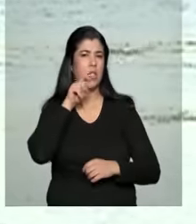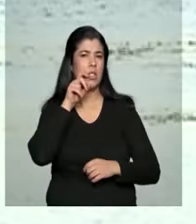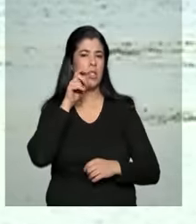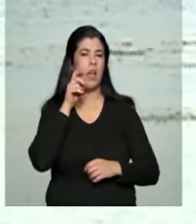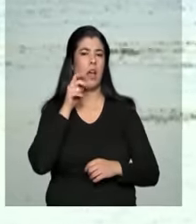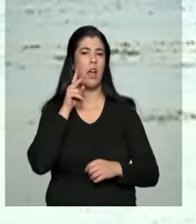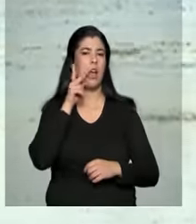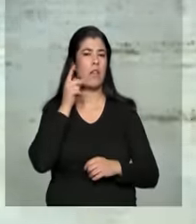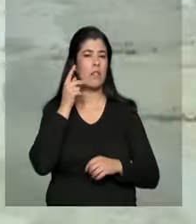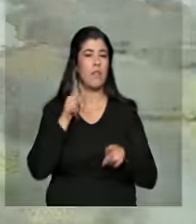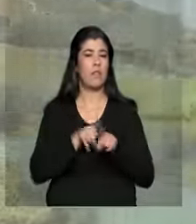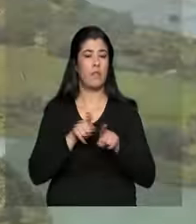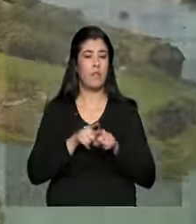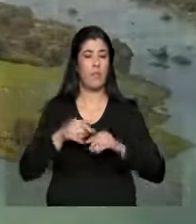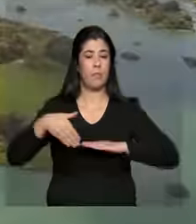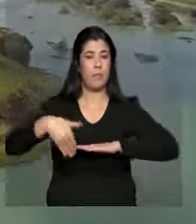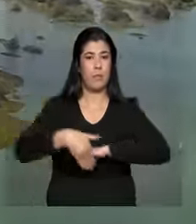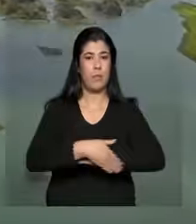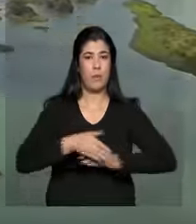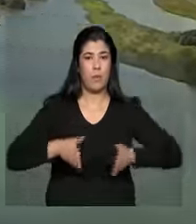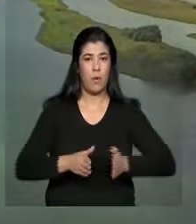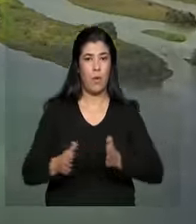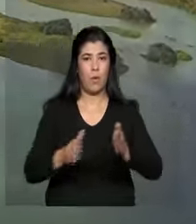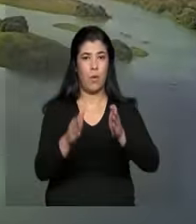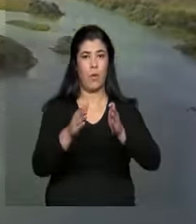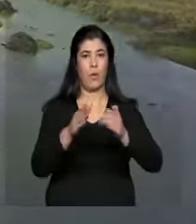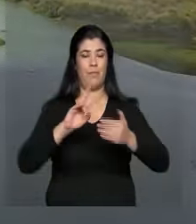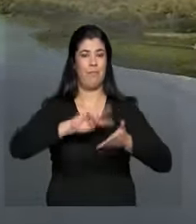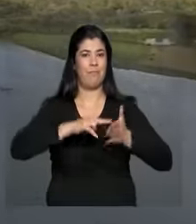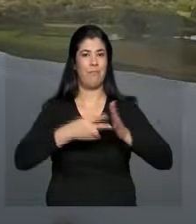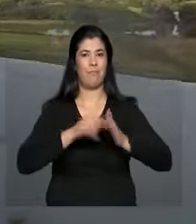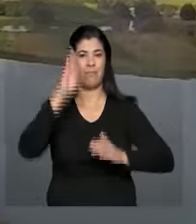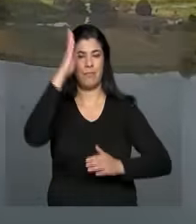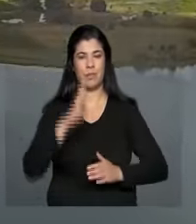de um dos símbolos nacionais, o Rio São Francisco.